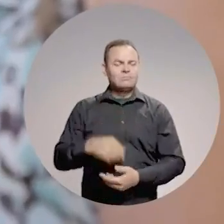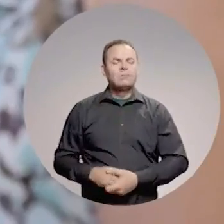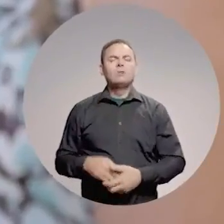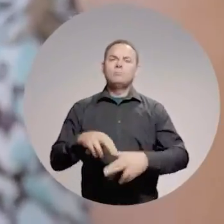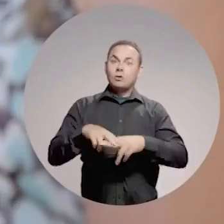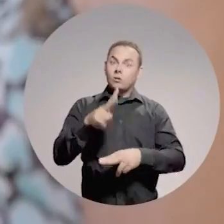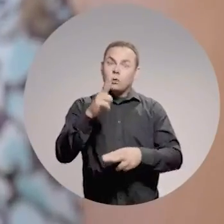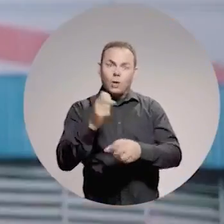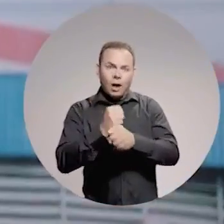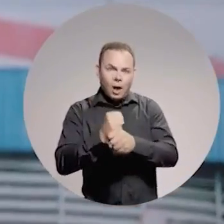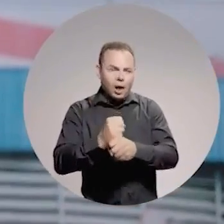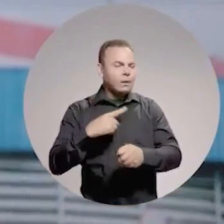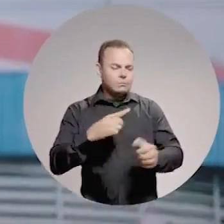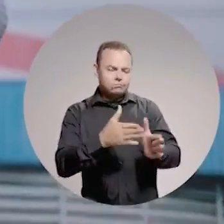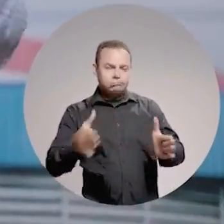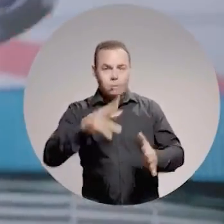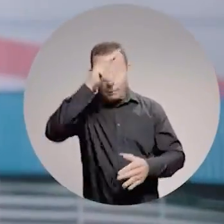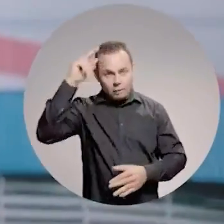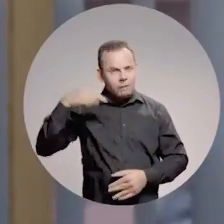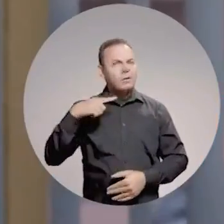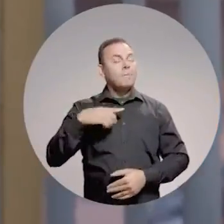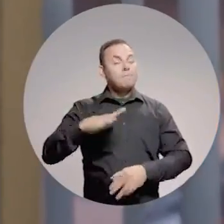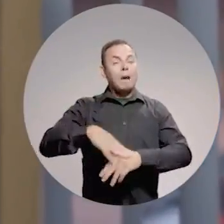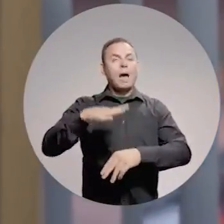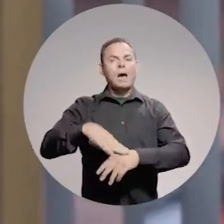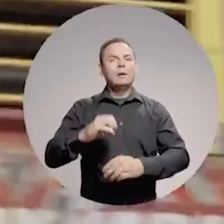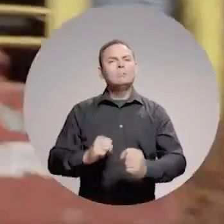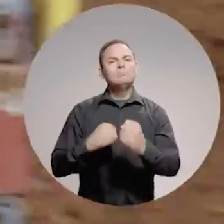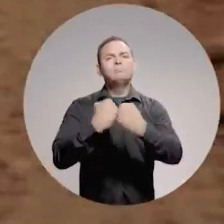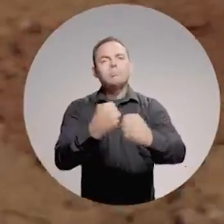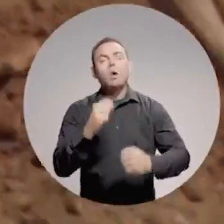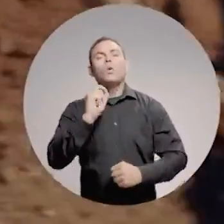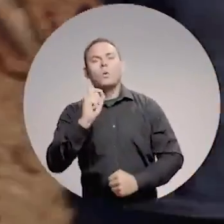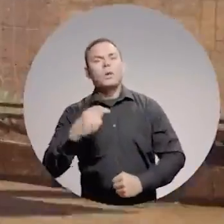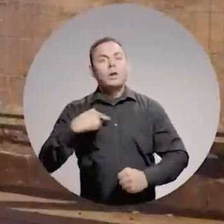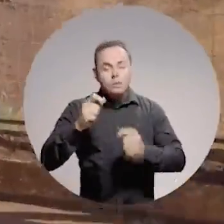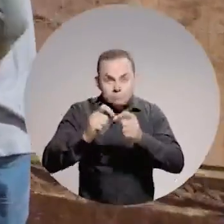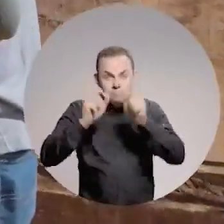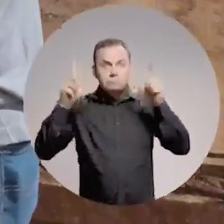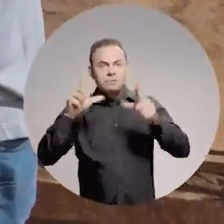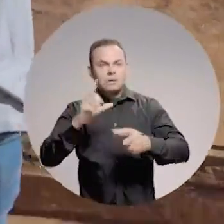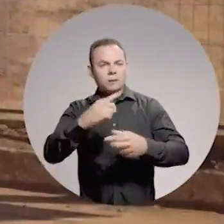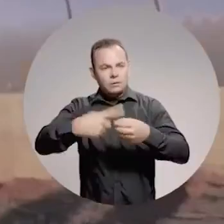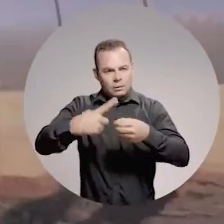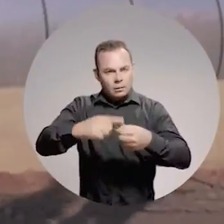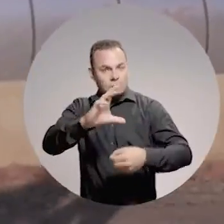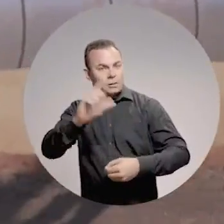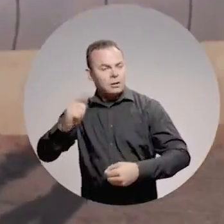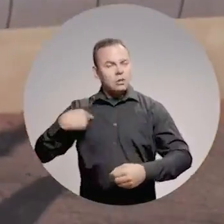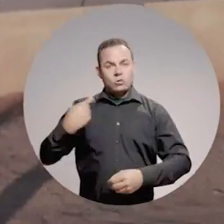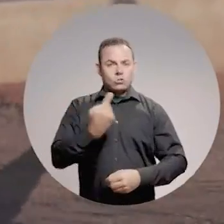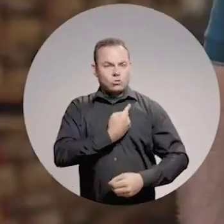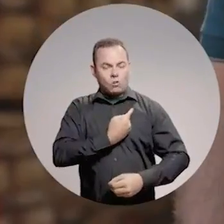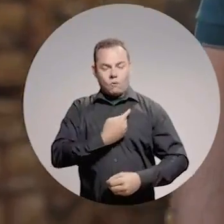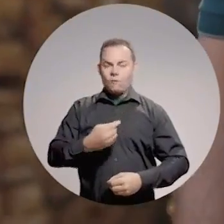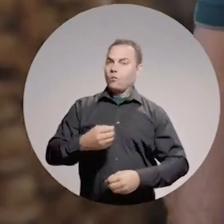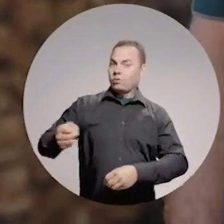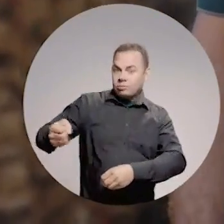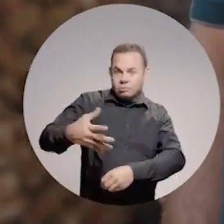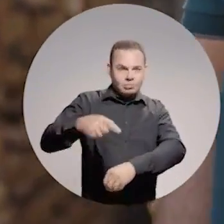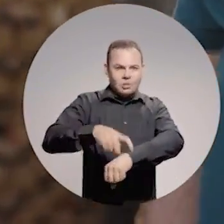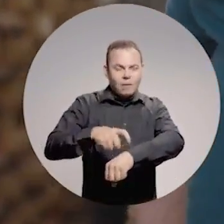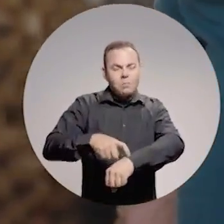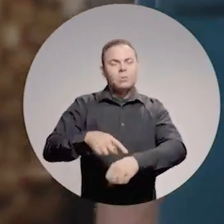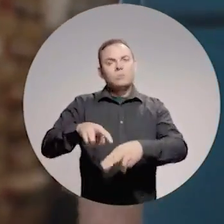Nesses dois anos que eu estou como prefeito, o meu maior desafio foi acordar Campo Grande pra um novo tema. Esse mover já começou a